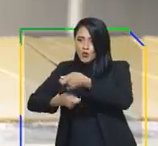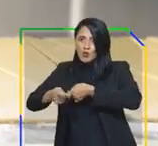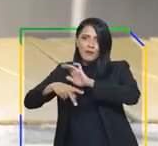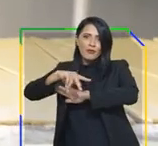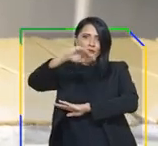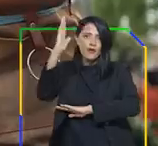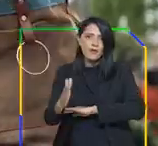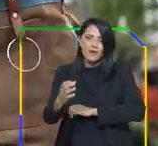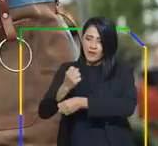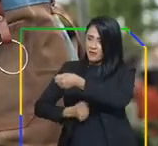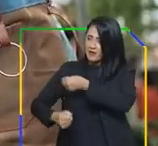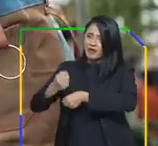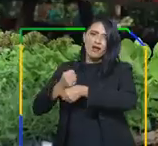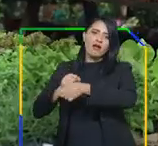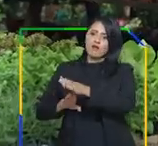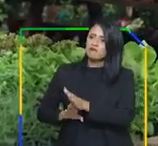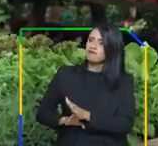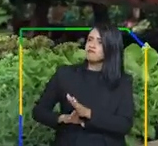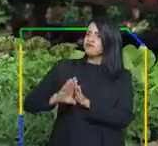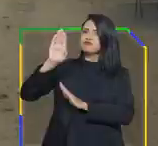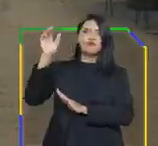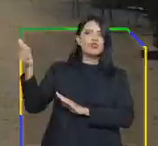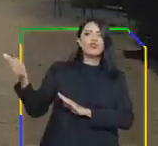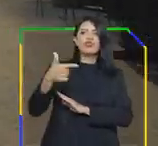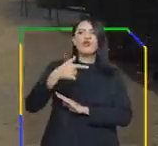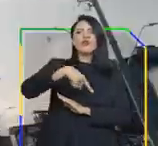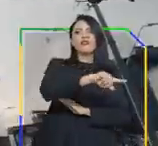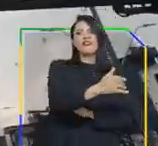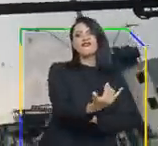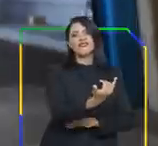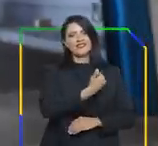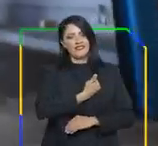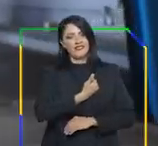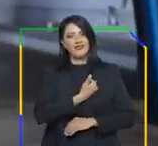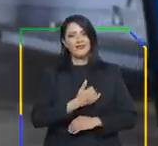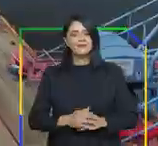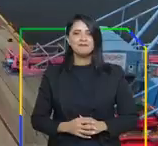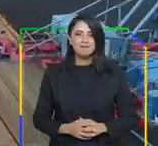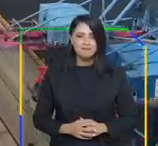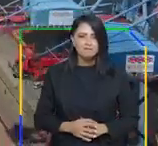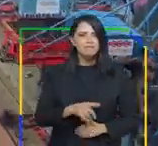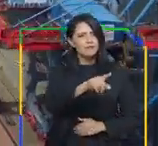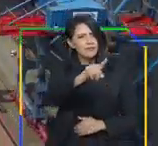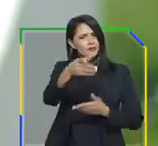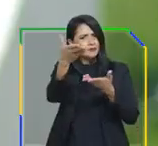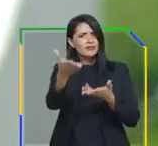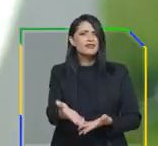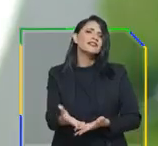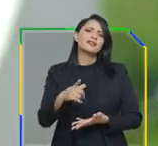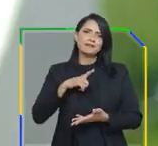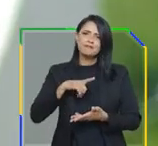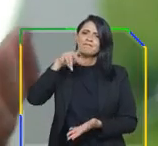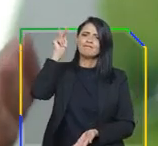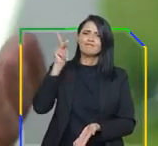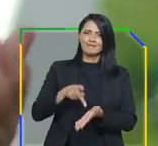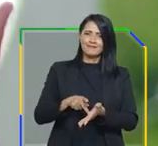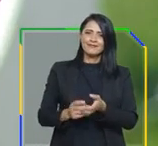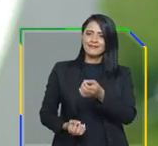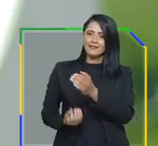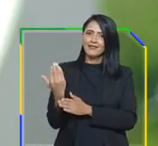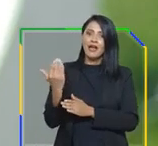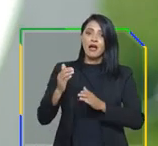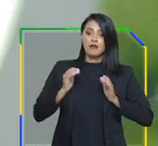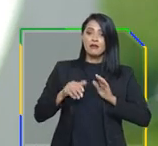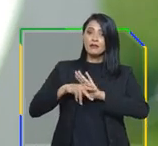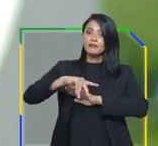do Brasil crescer no ano passado, muito acima das previsões mais otimistas. Vocês que verdadeiramente